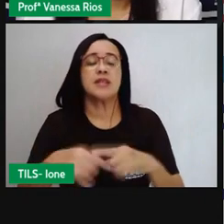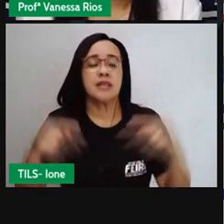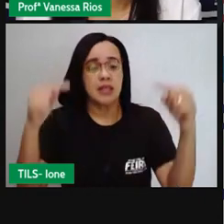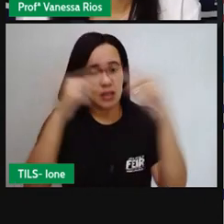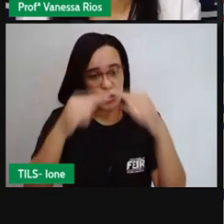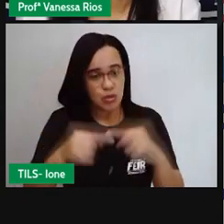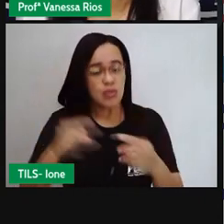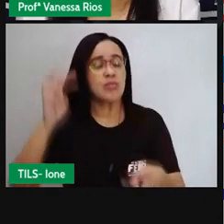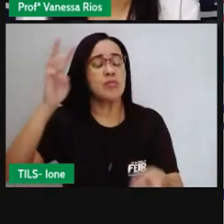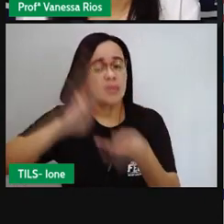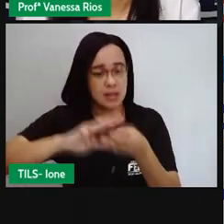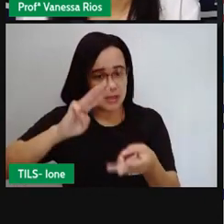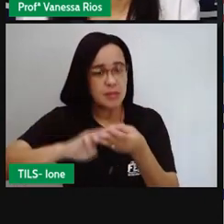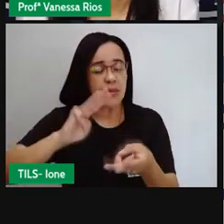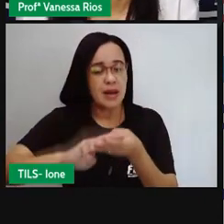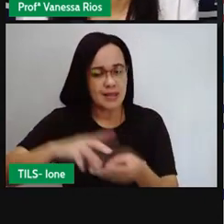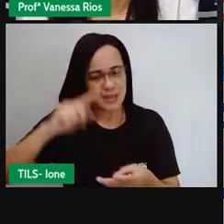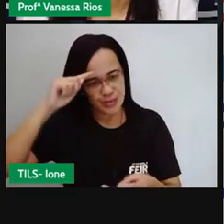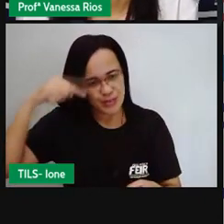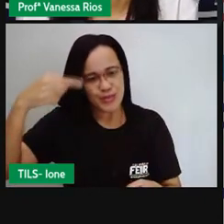nosso cotidiano.